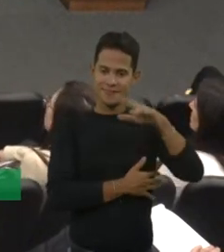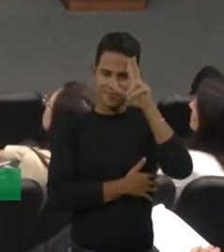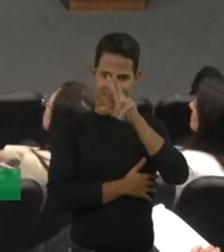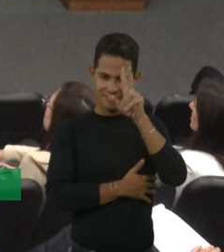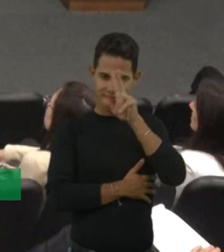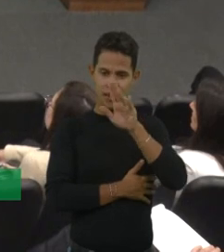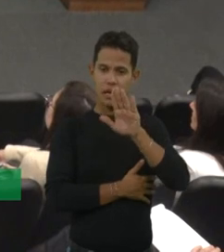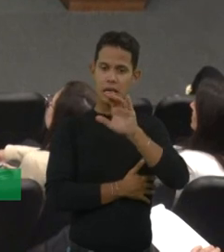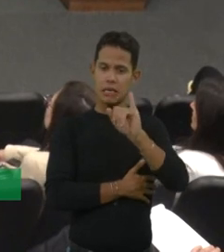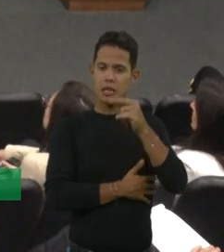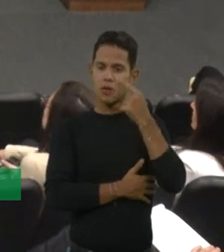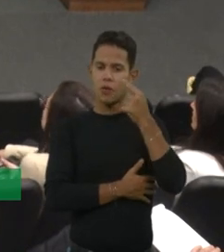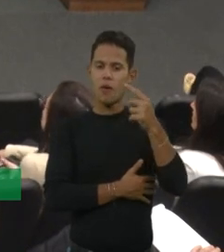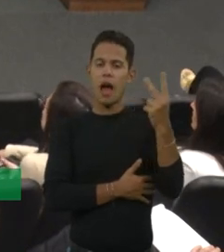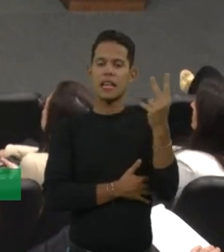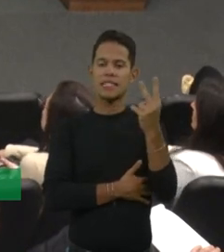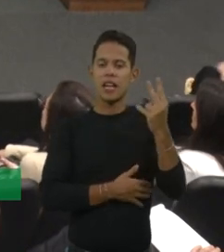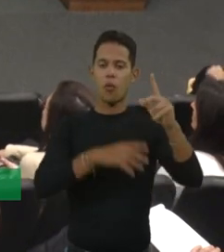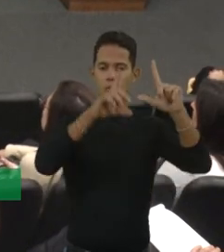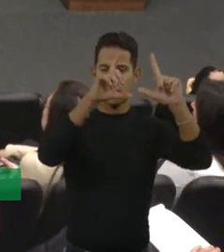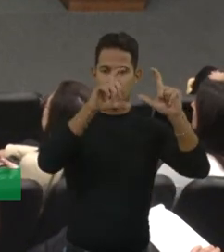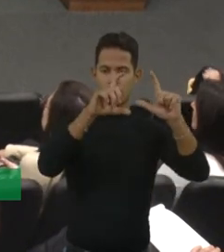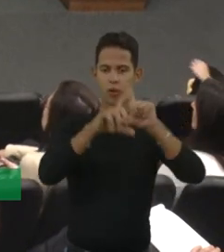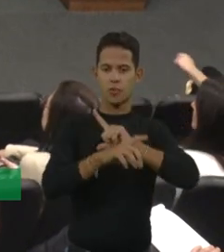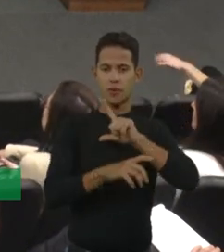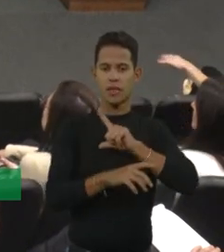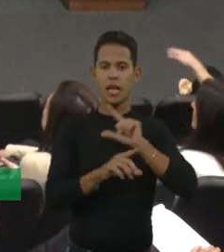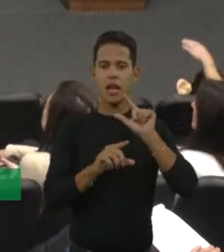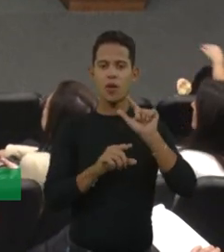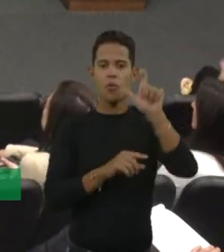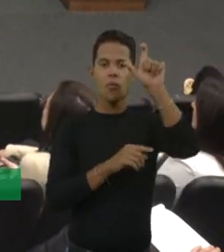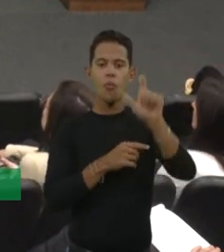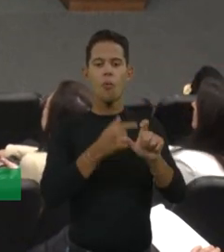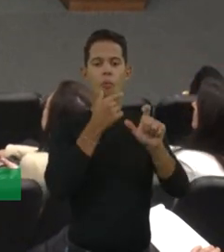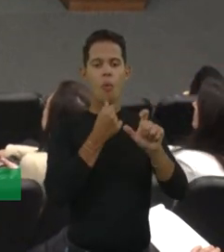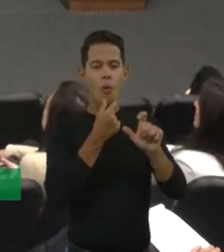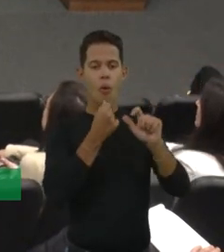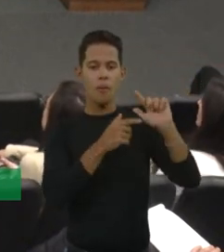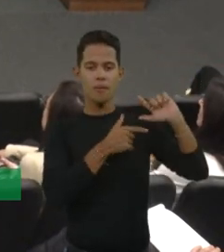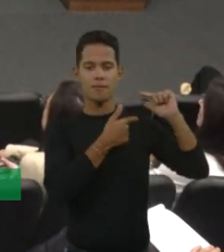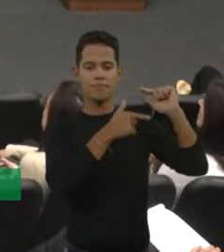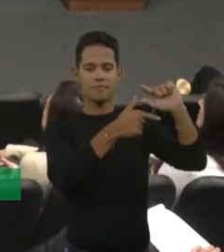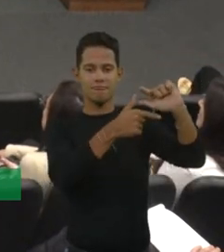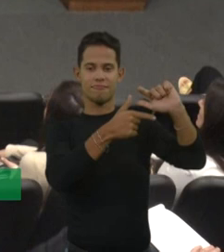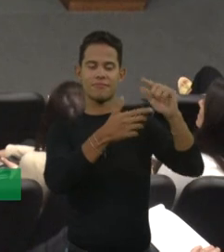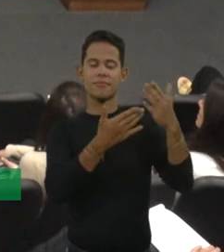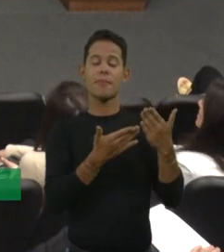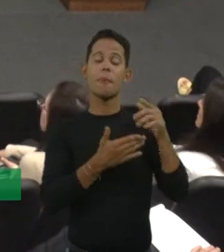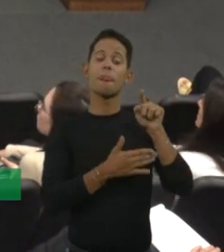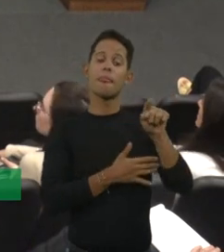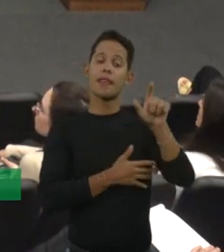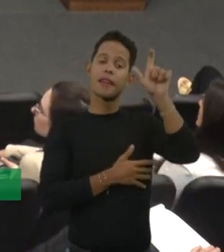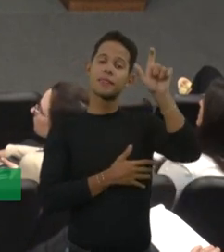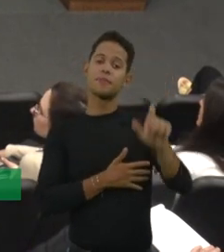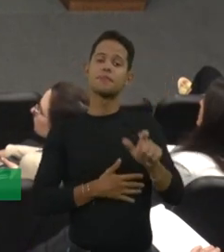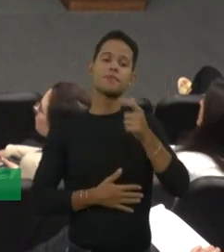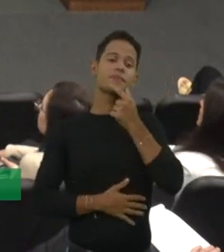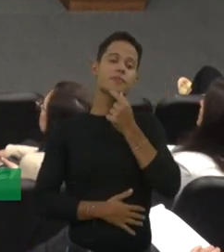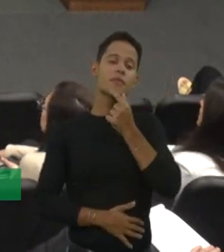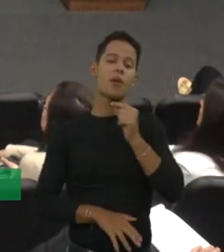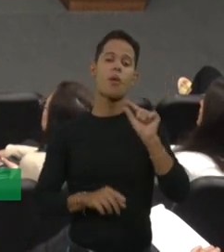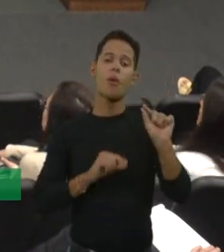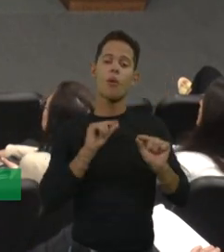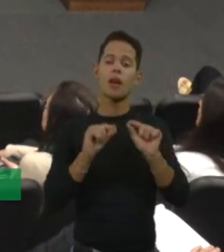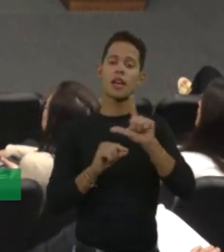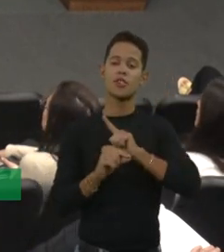segunda foto, tem o Alexei, que era um dos descendentes, pena que não estava funcionando, mas que ele tinha